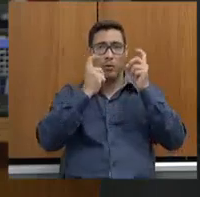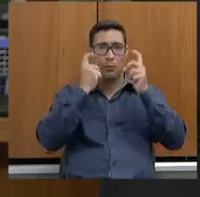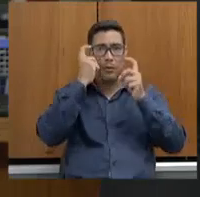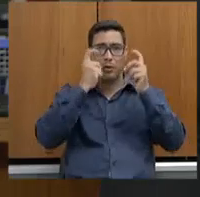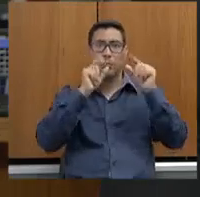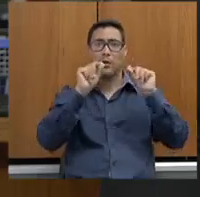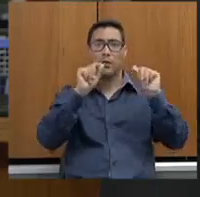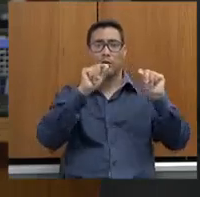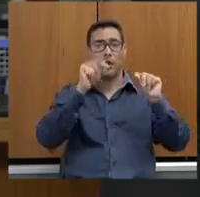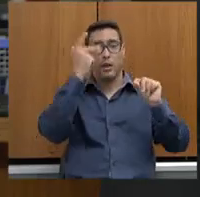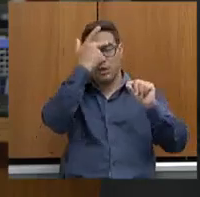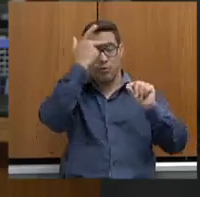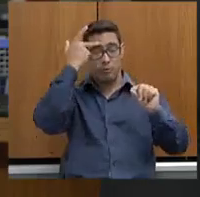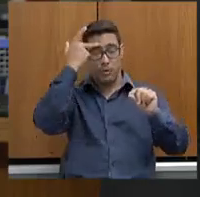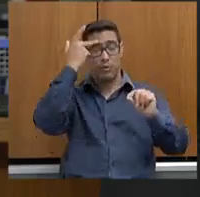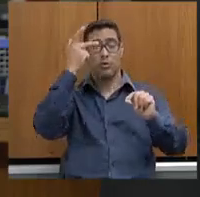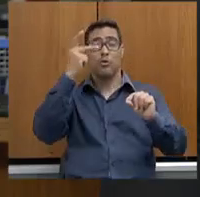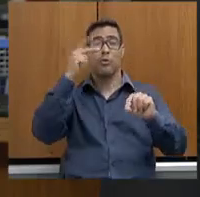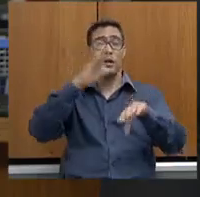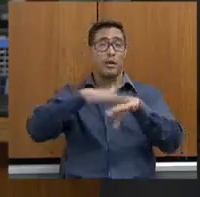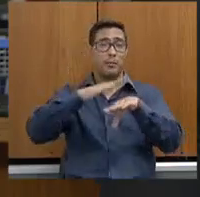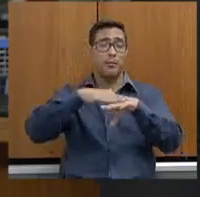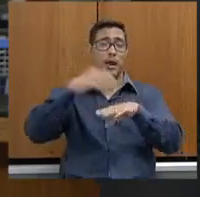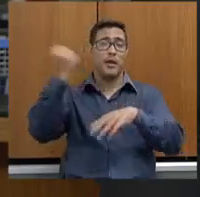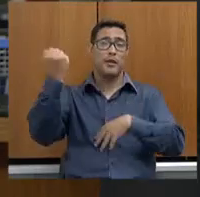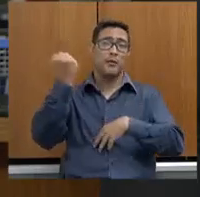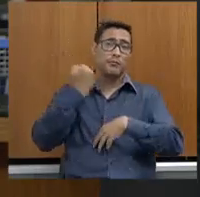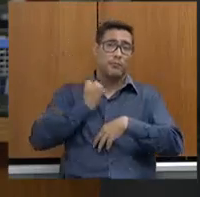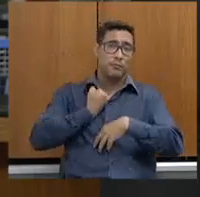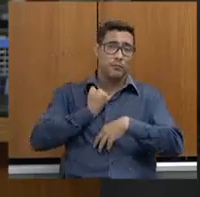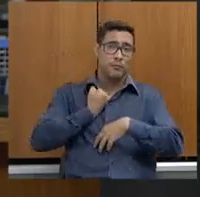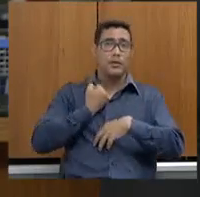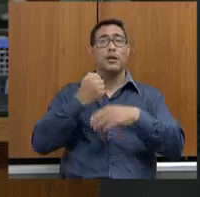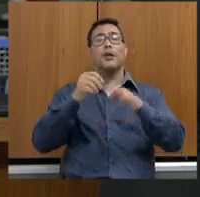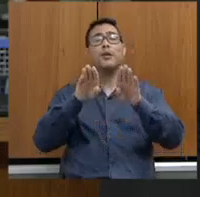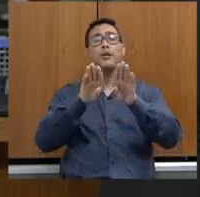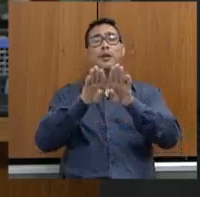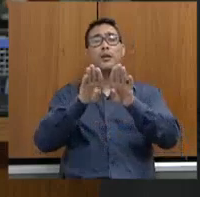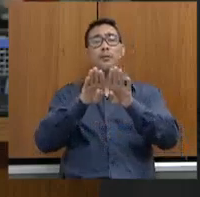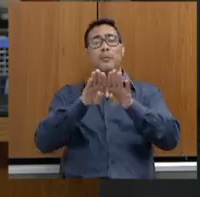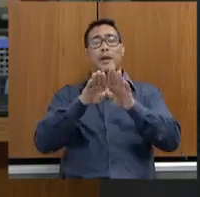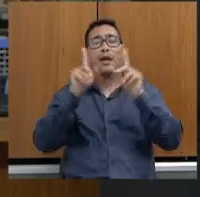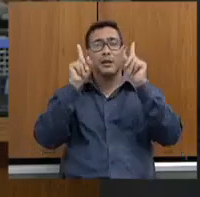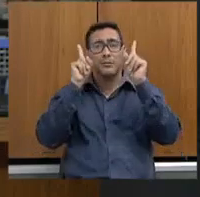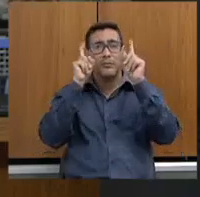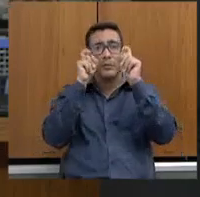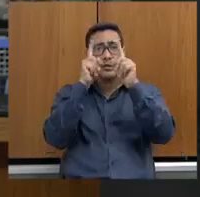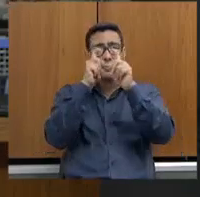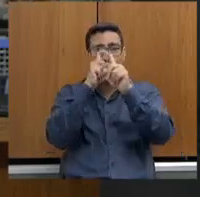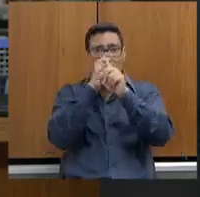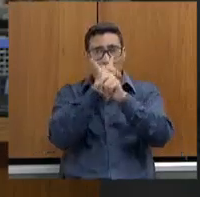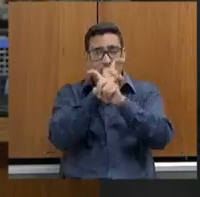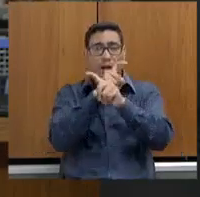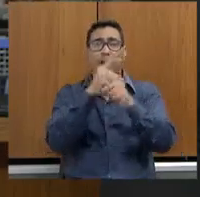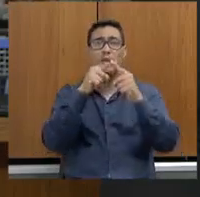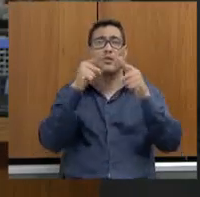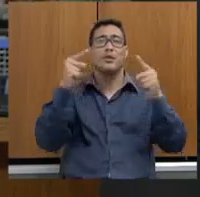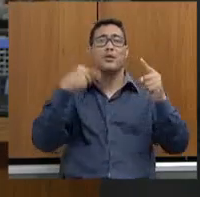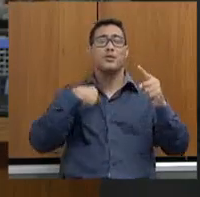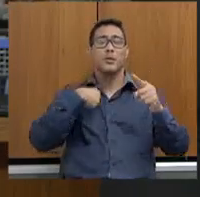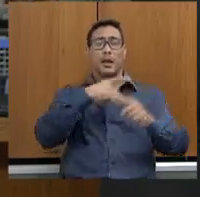autoextermínio e com a dificuldade de se manter com a saúde mental